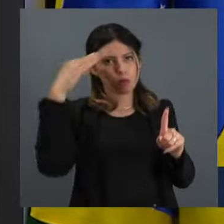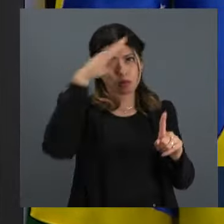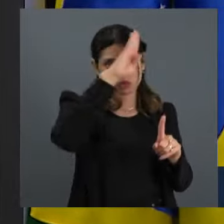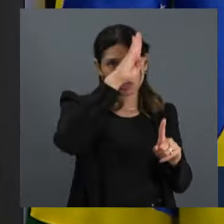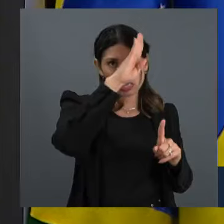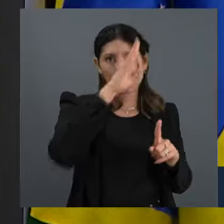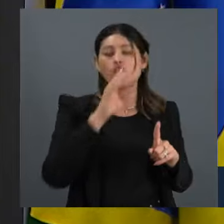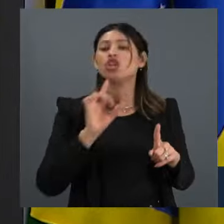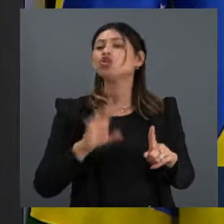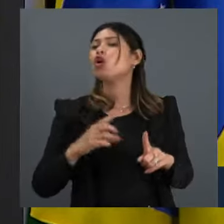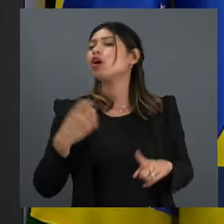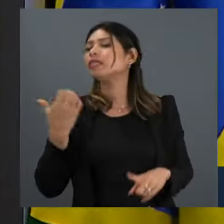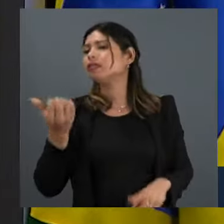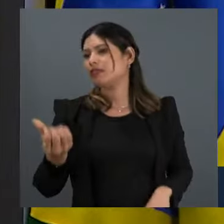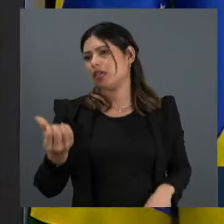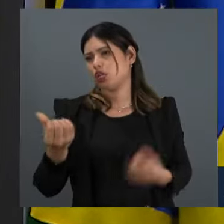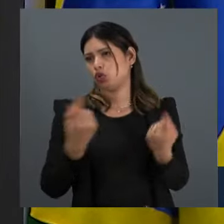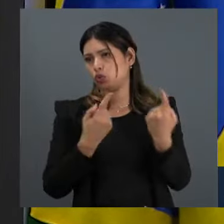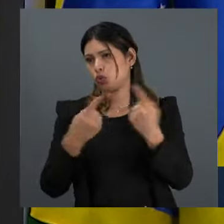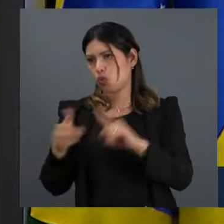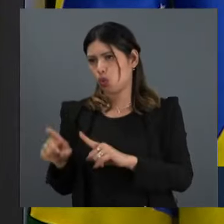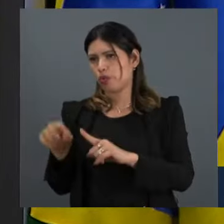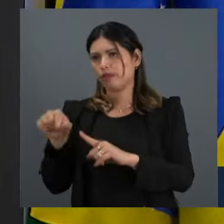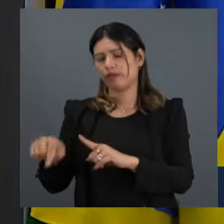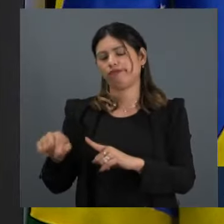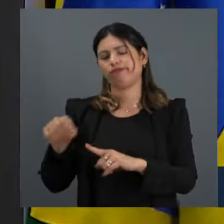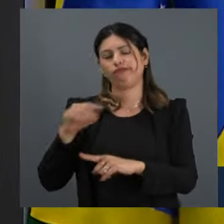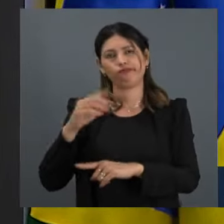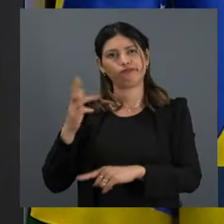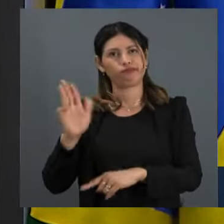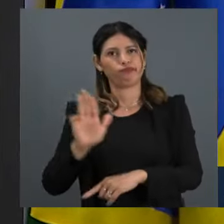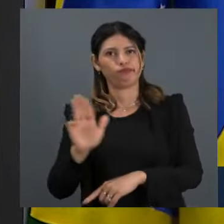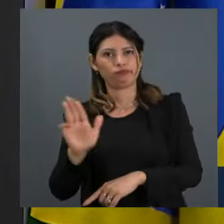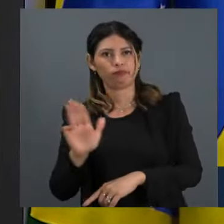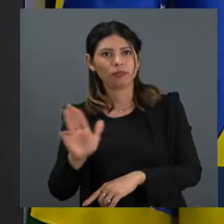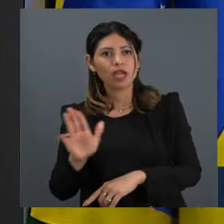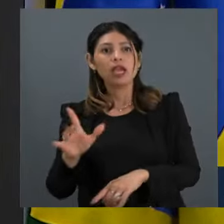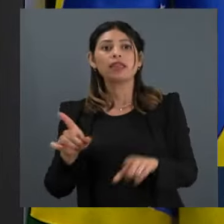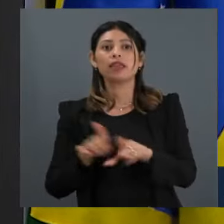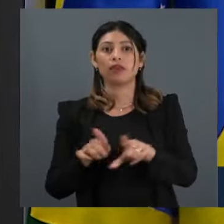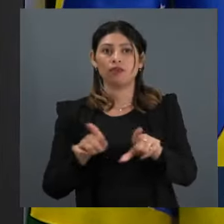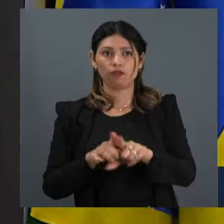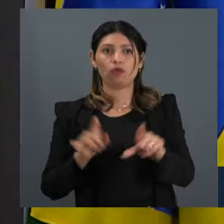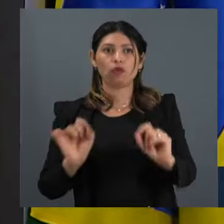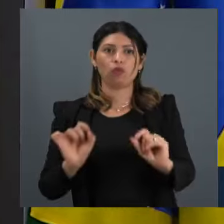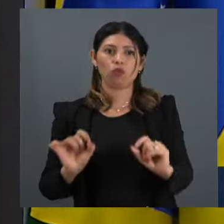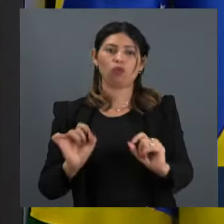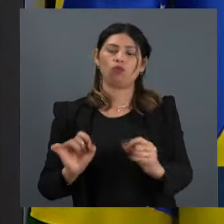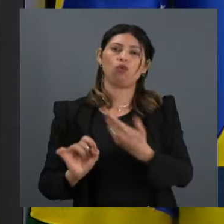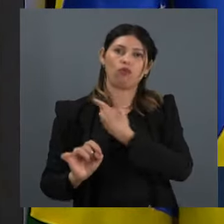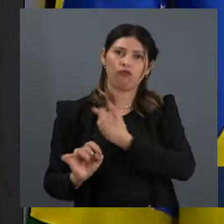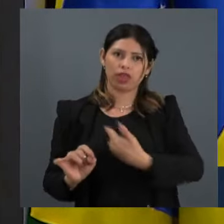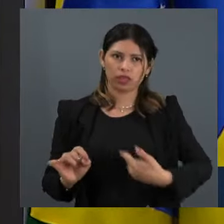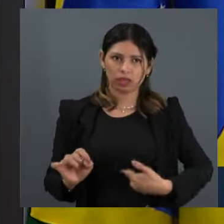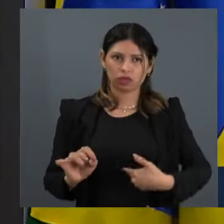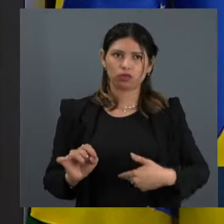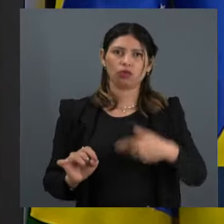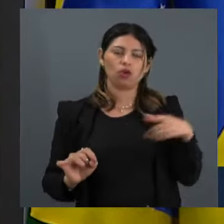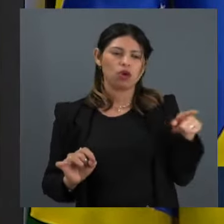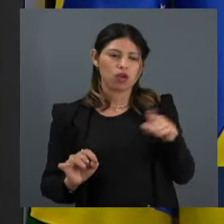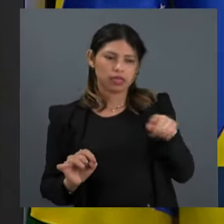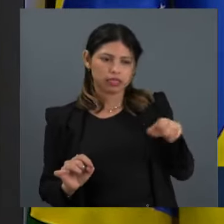42, um depoimento do governador de Minas Gerais, EMA, que simplesmente